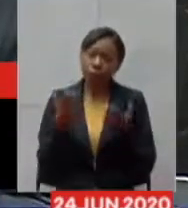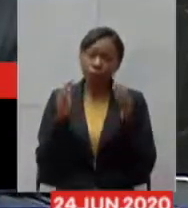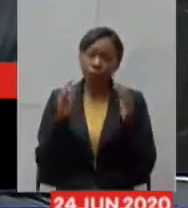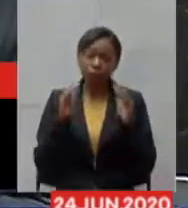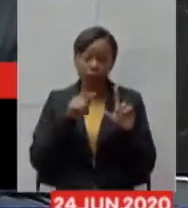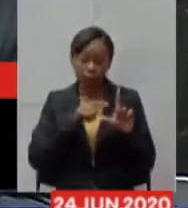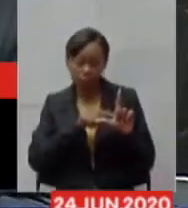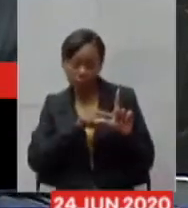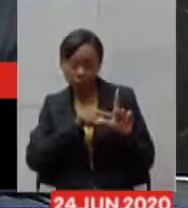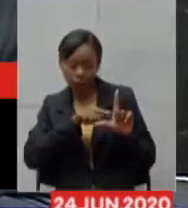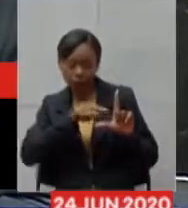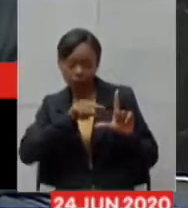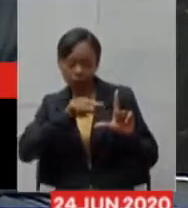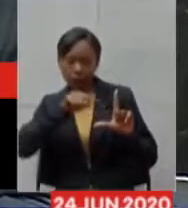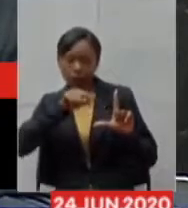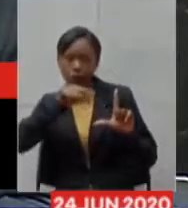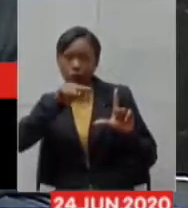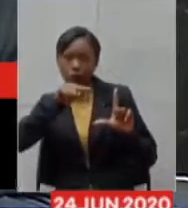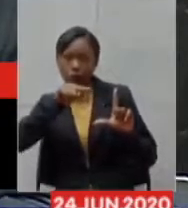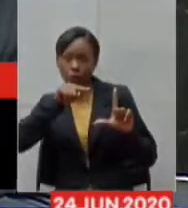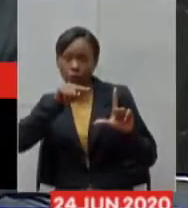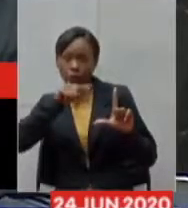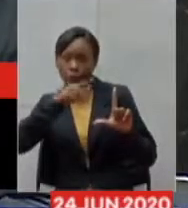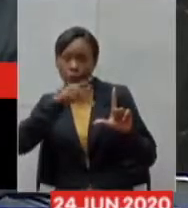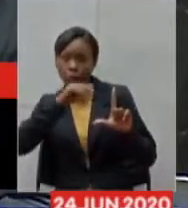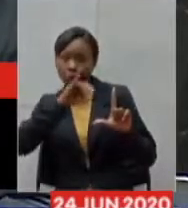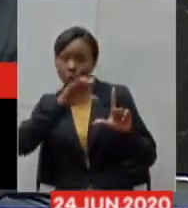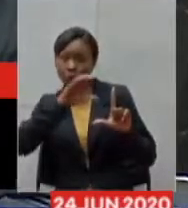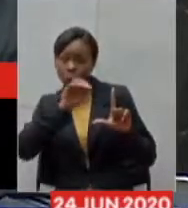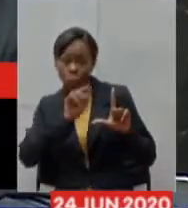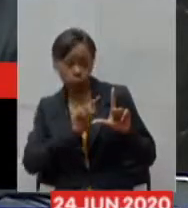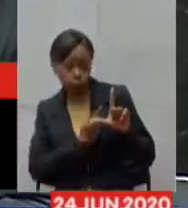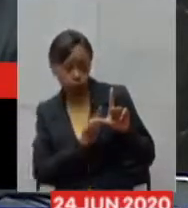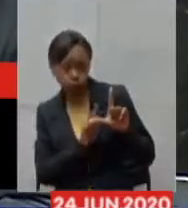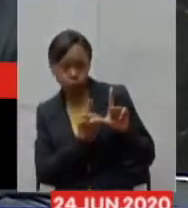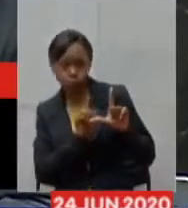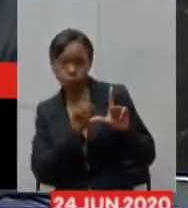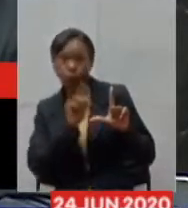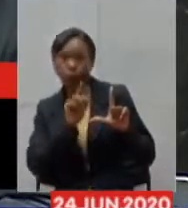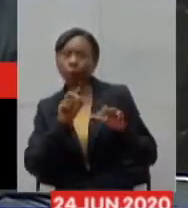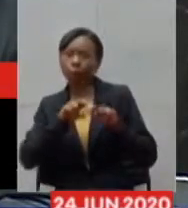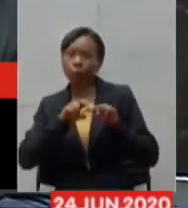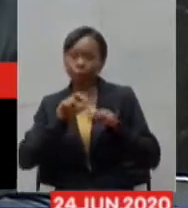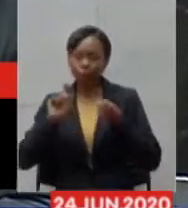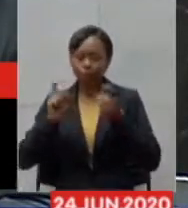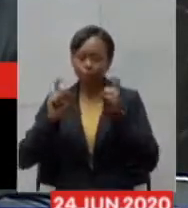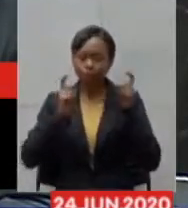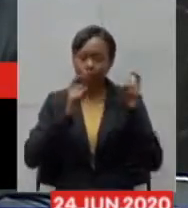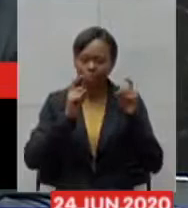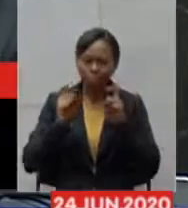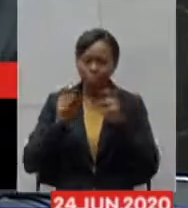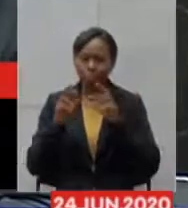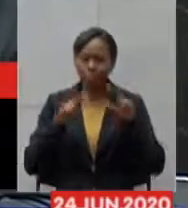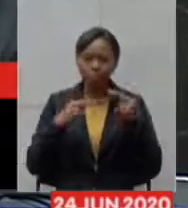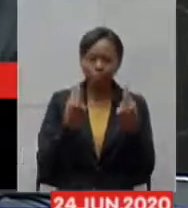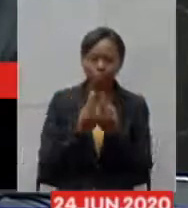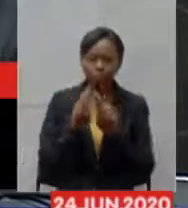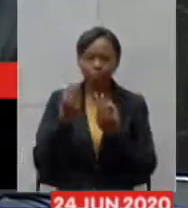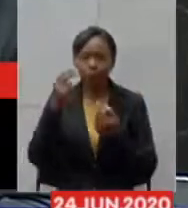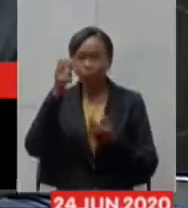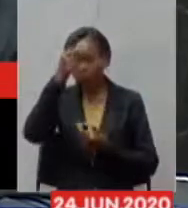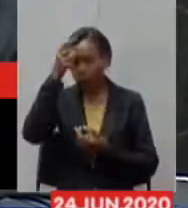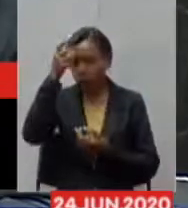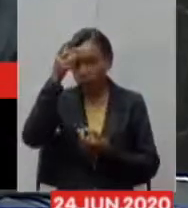do pico que nós começamos a fazer reuniões com todas as lideranças dos prefeitos secretários municipais de saúde das